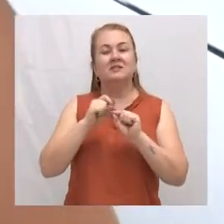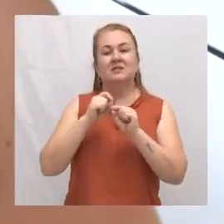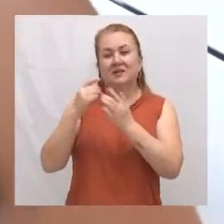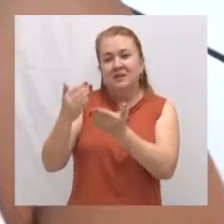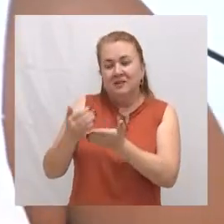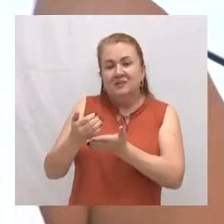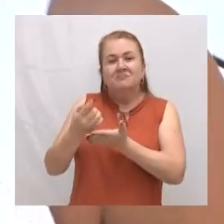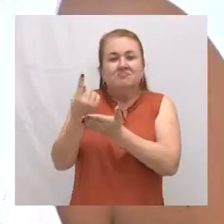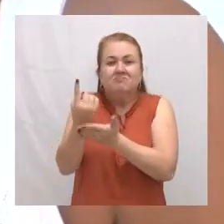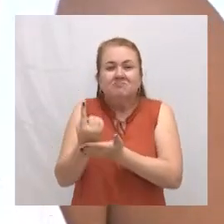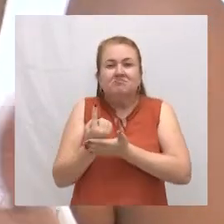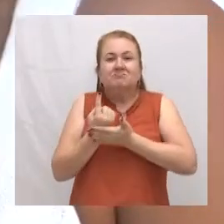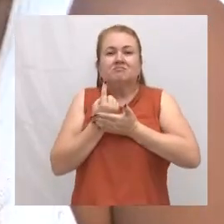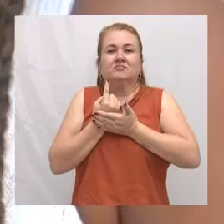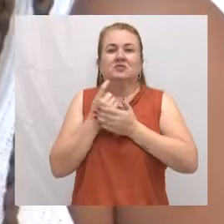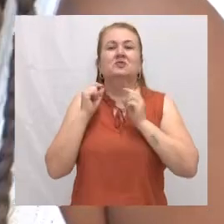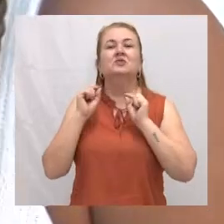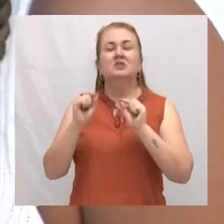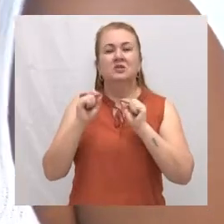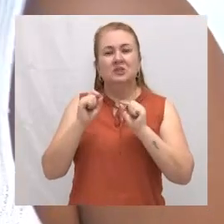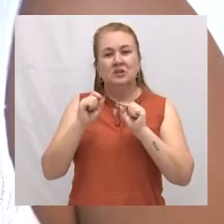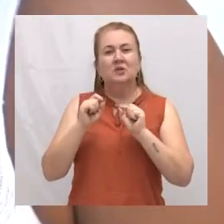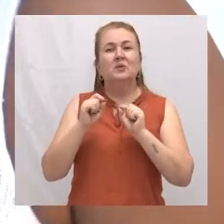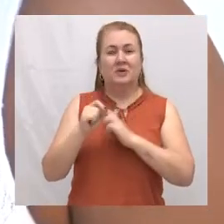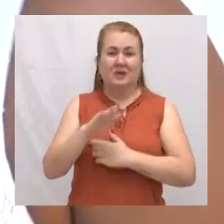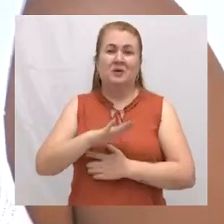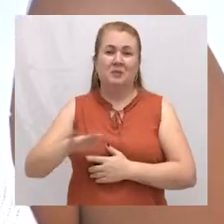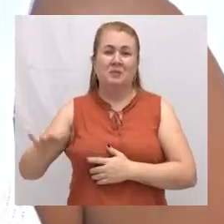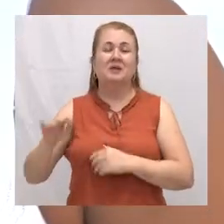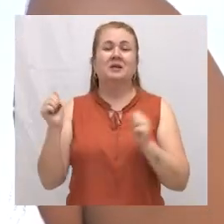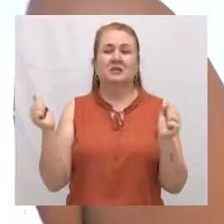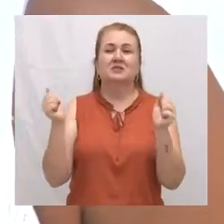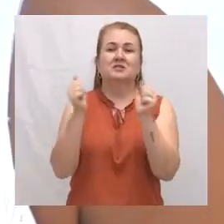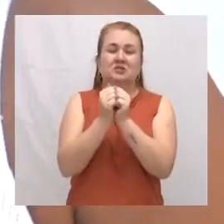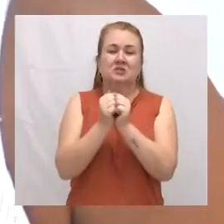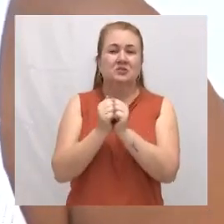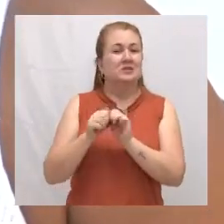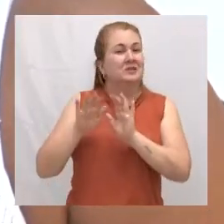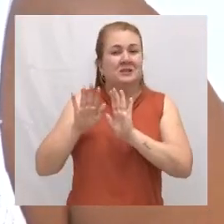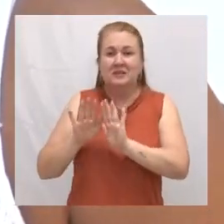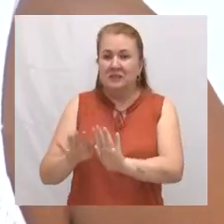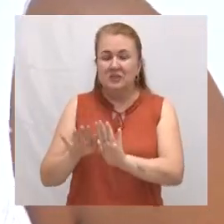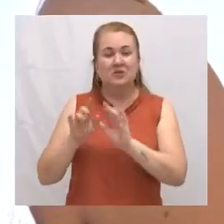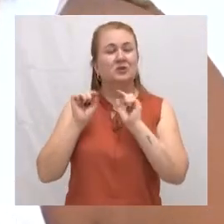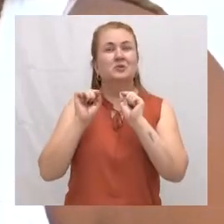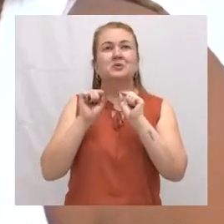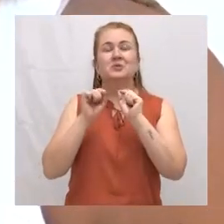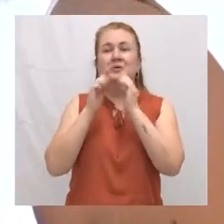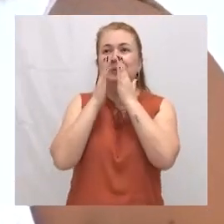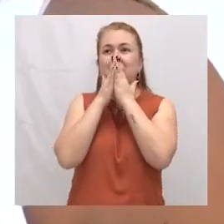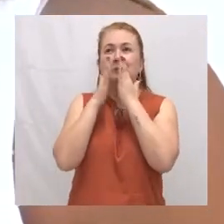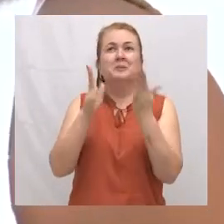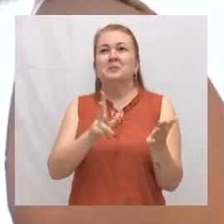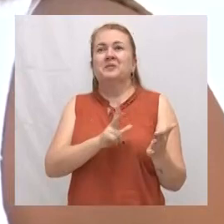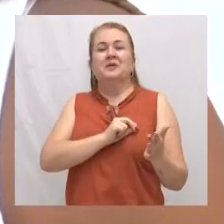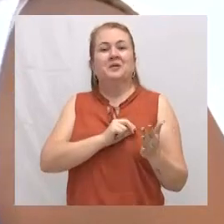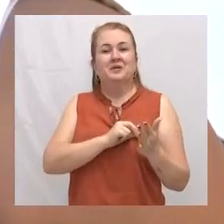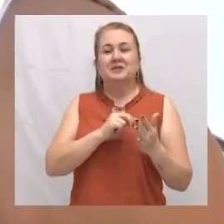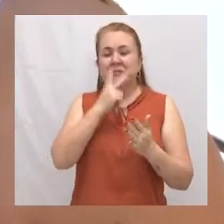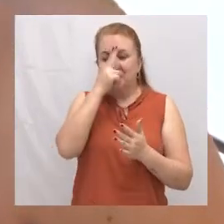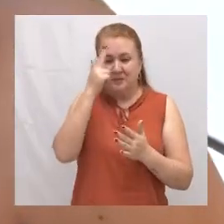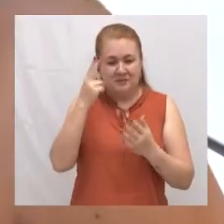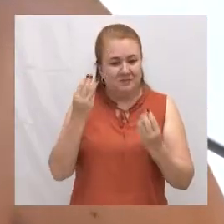desesperada e uma criança. E isso foi, assim, impactante em nossas vidas, porque